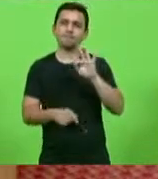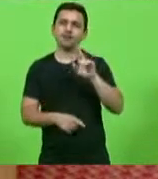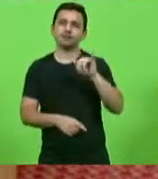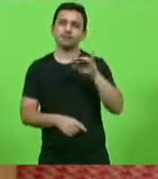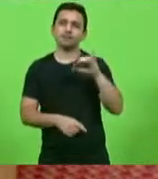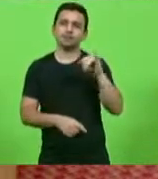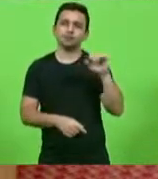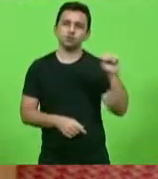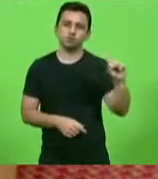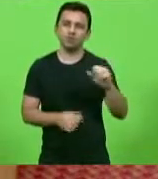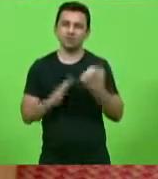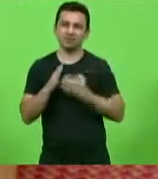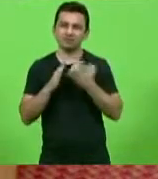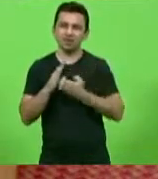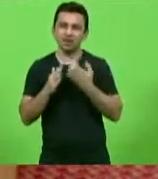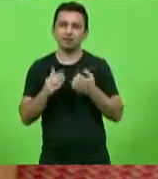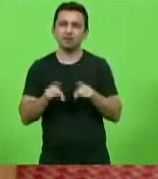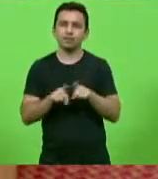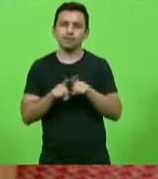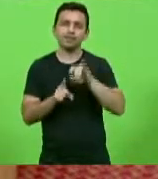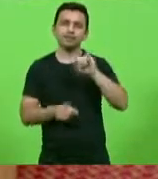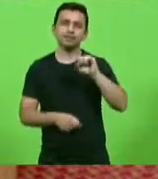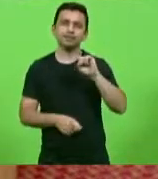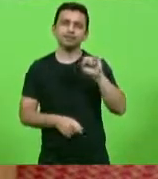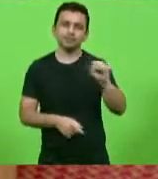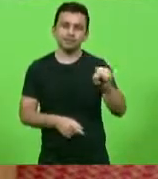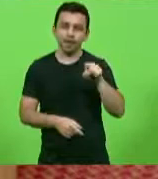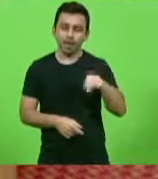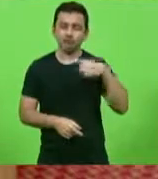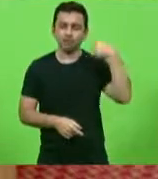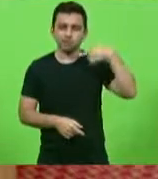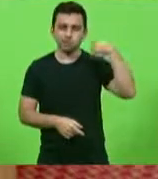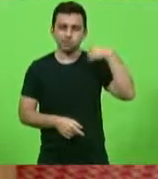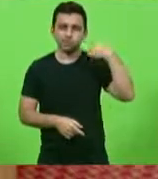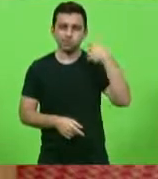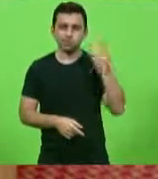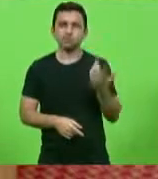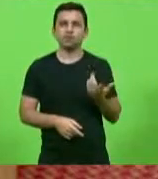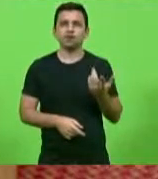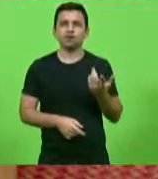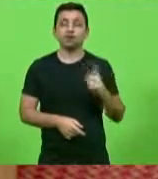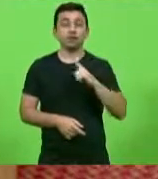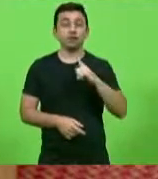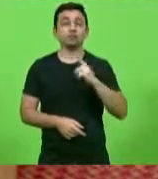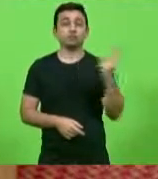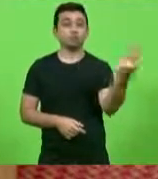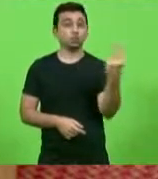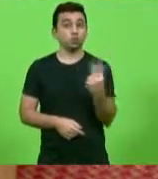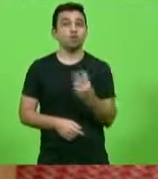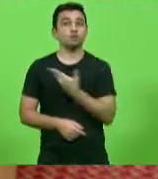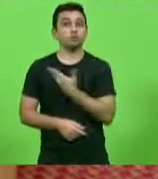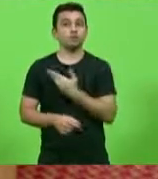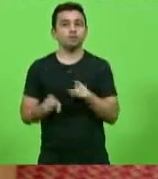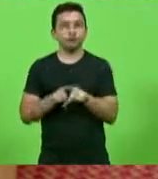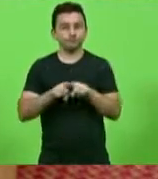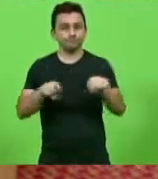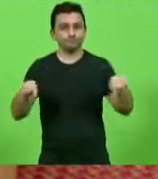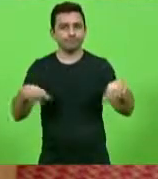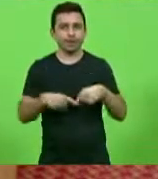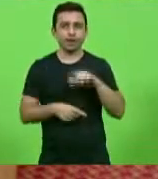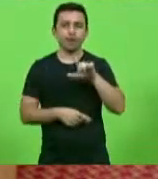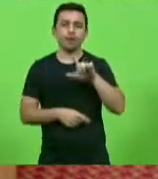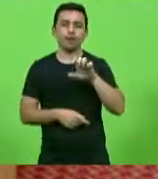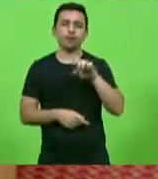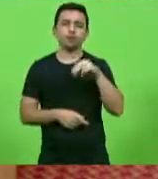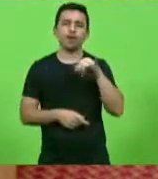que é empresário, e a Isis Guzmão de Paula, advogado. Recebi dois colegas também hoje em gabinete, o